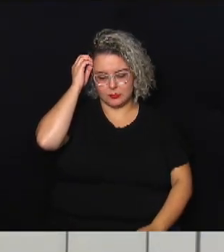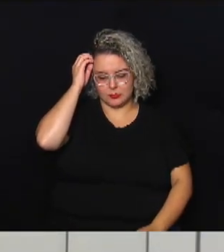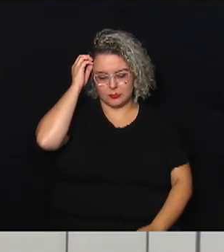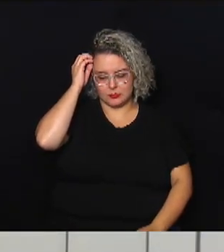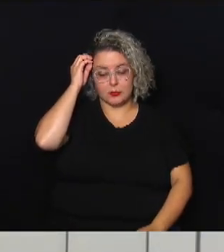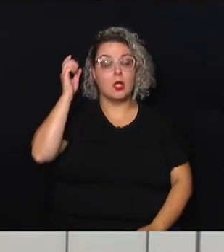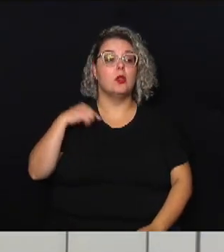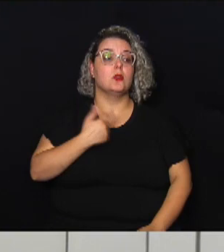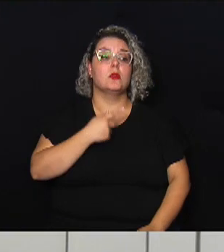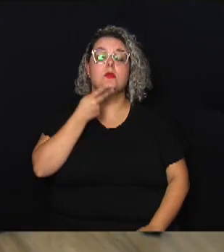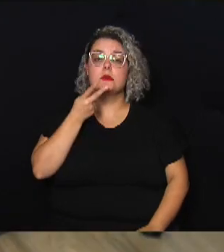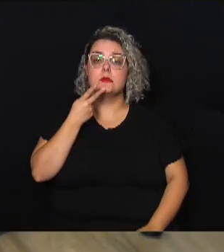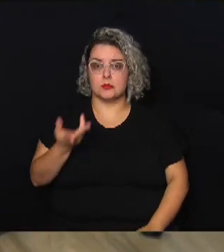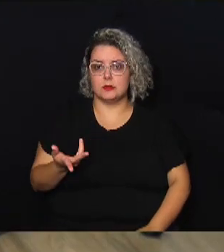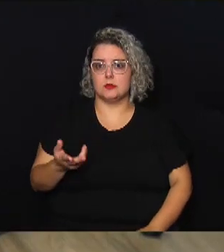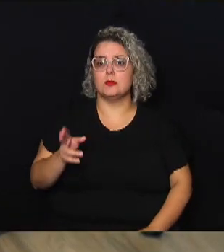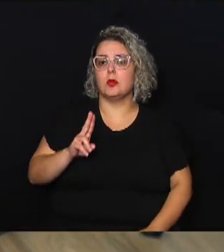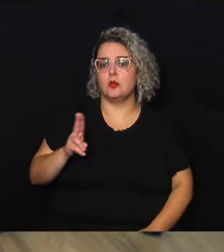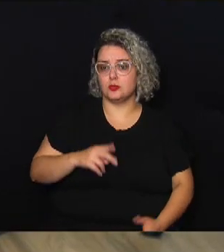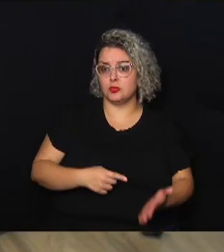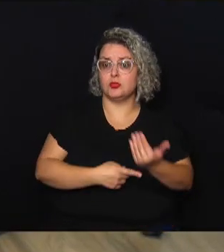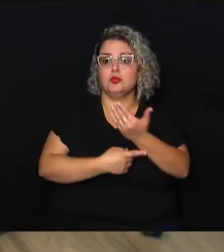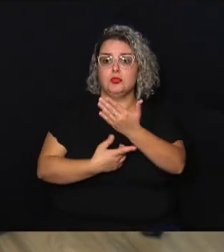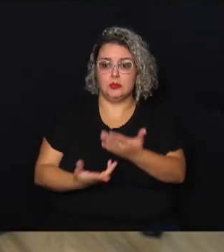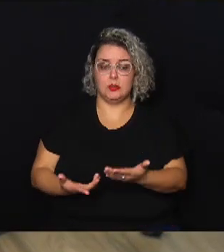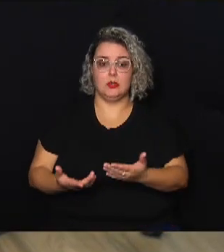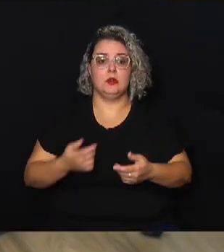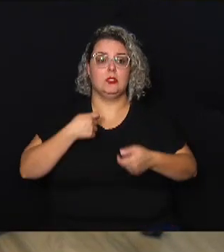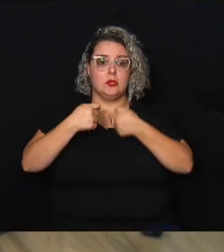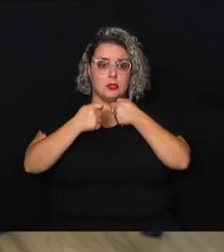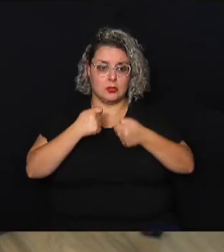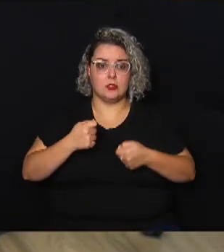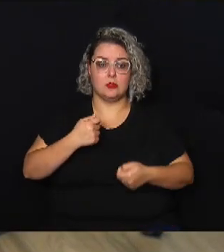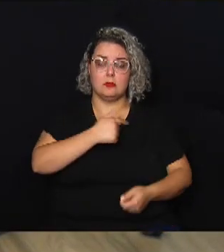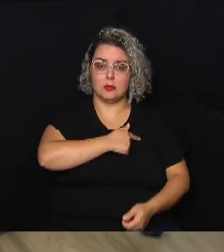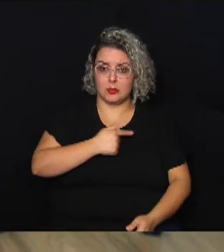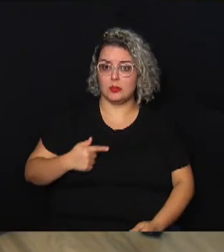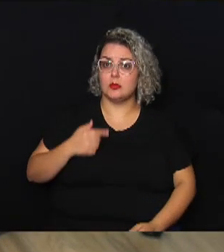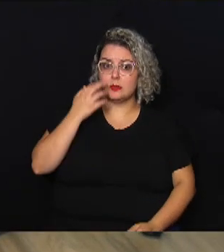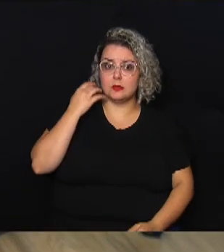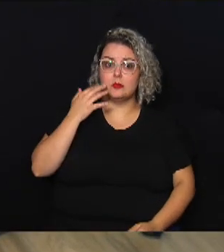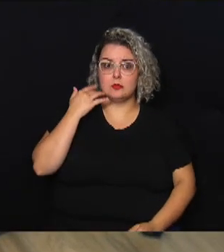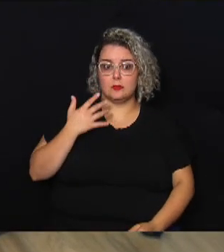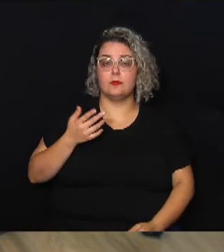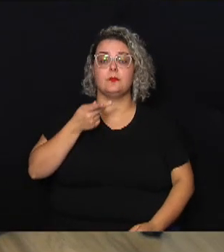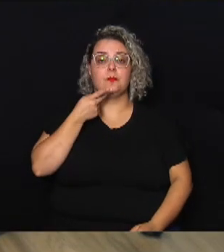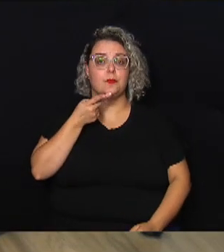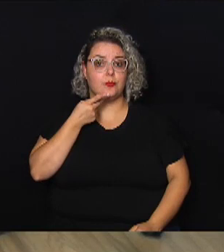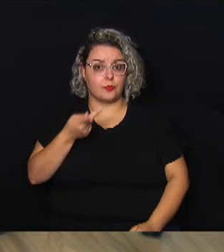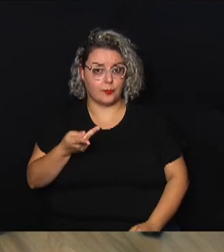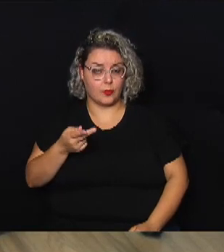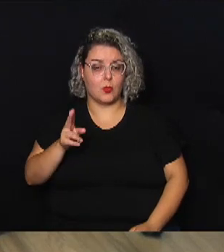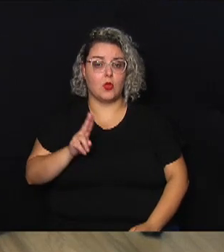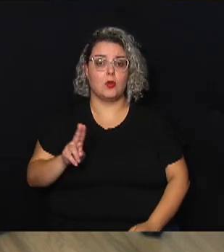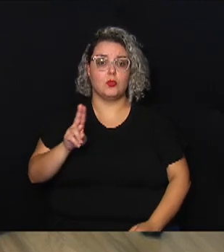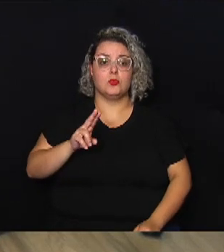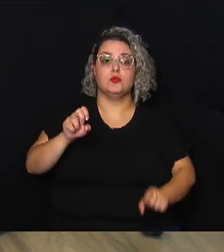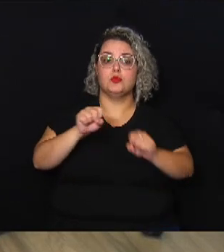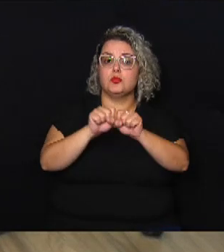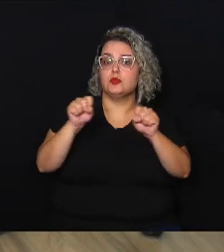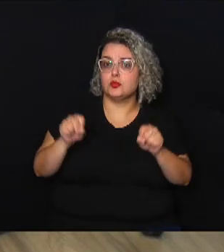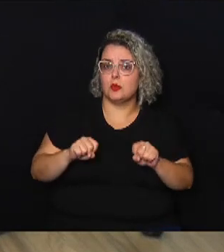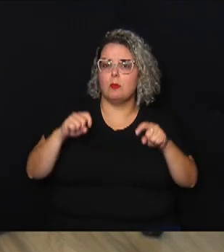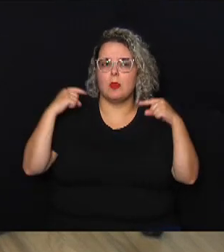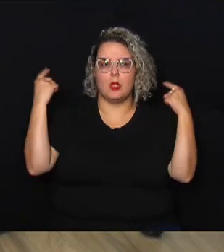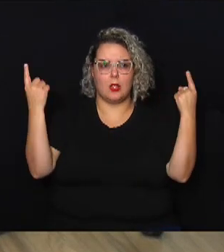essa questão do uso de tecnologia inclusive na entrevista do governador ele além de falar da questão do uso de um sistema de sirene